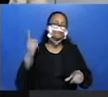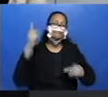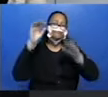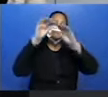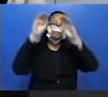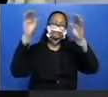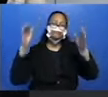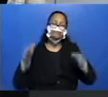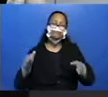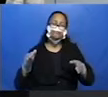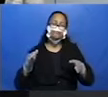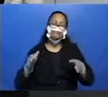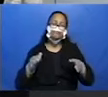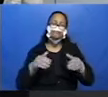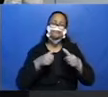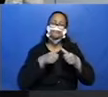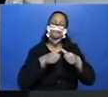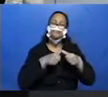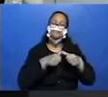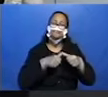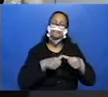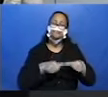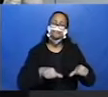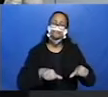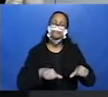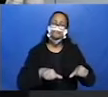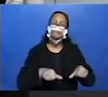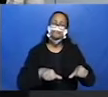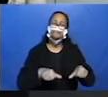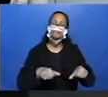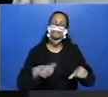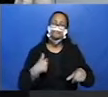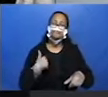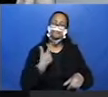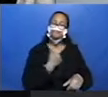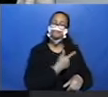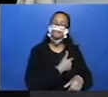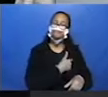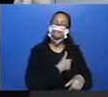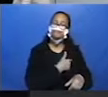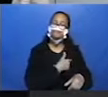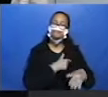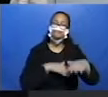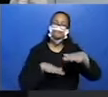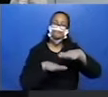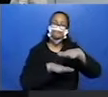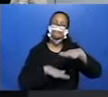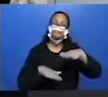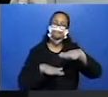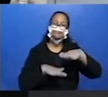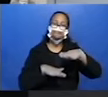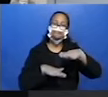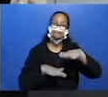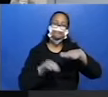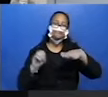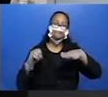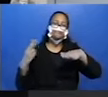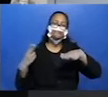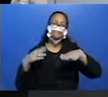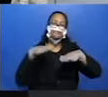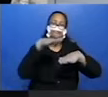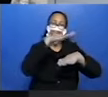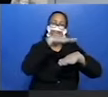Ele está... Um espaçozinho de nós. Ele está abaixo de nós ou acima